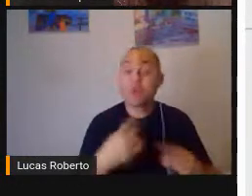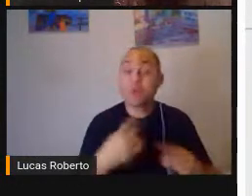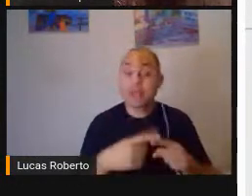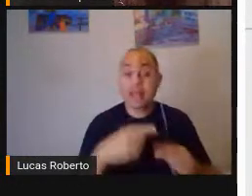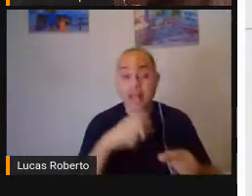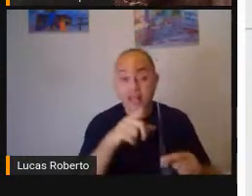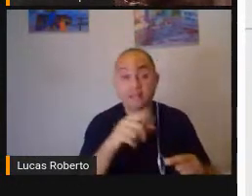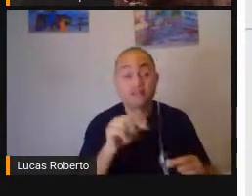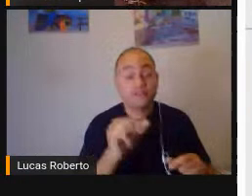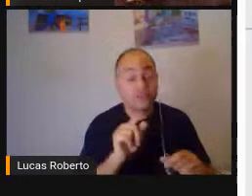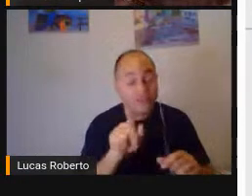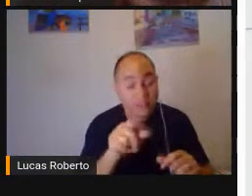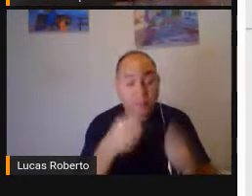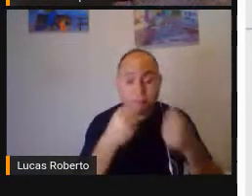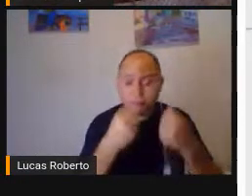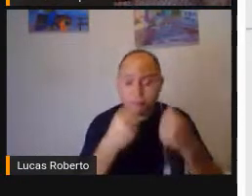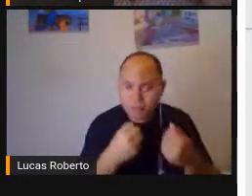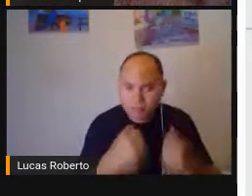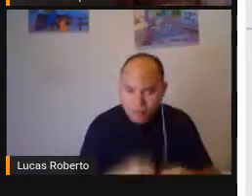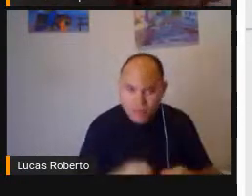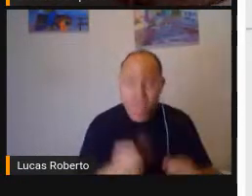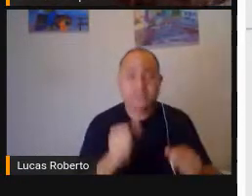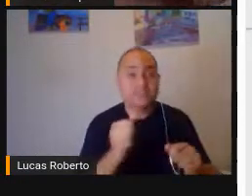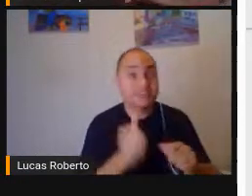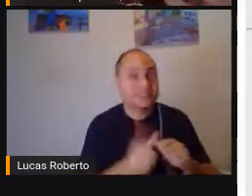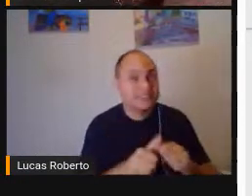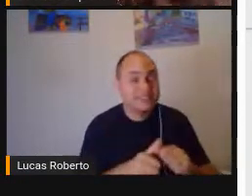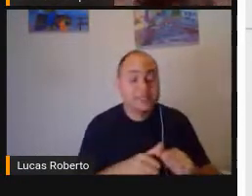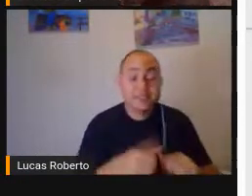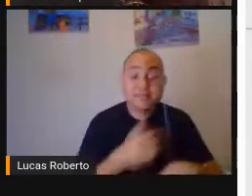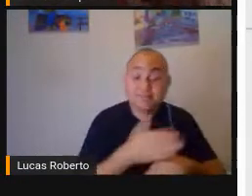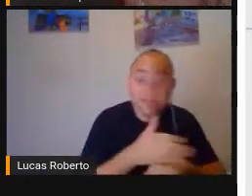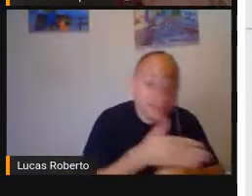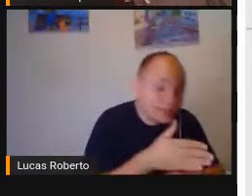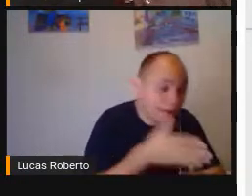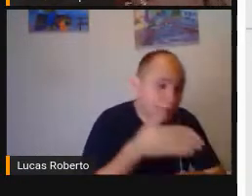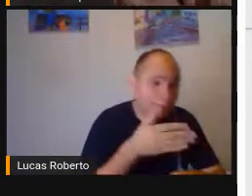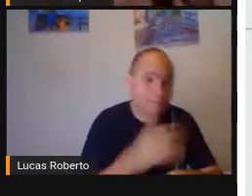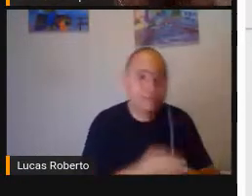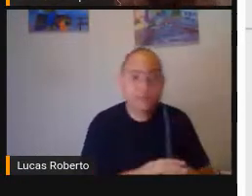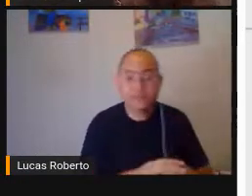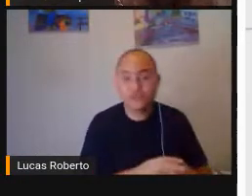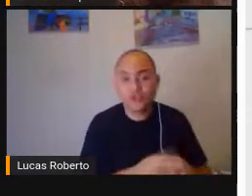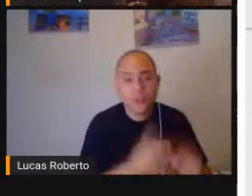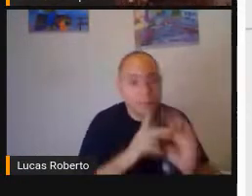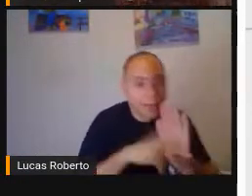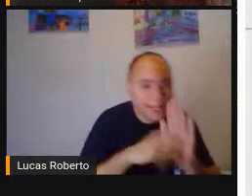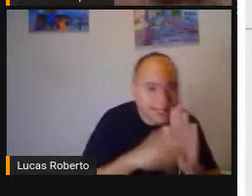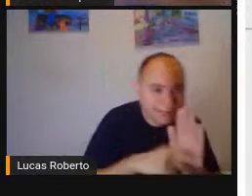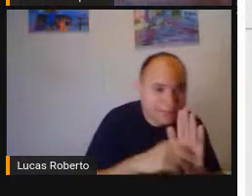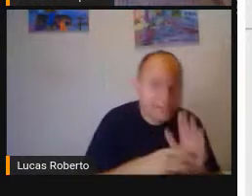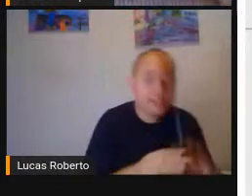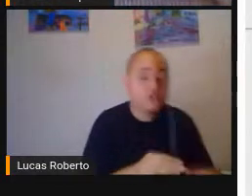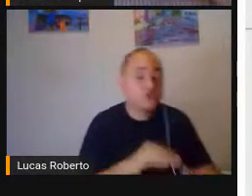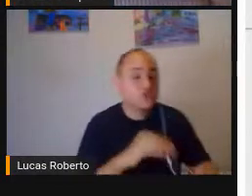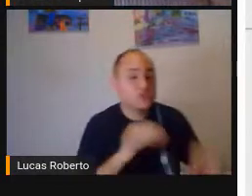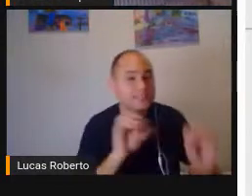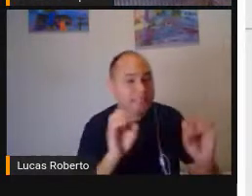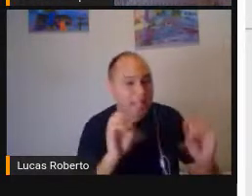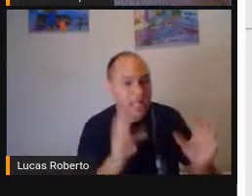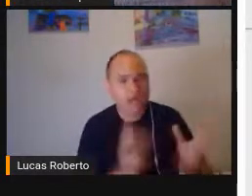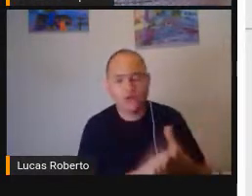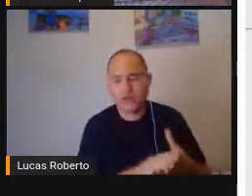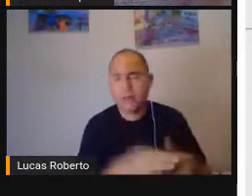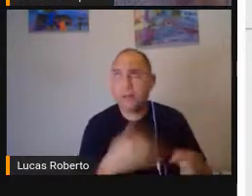estudantes Então pensar Eu tenho um aluno Com baixa visão Ou eu tenho um aluno Cego Pensa gente Podcast